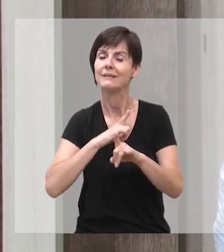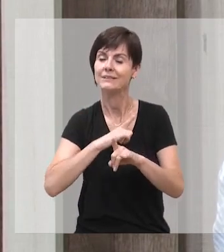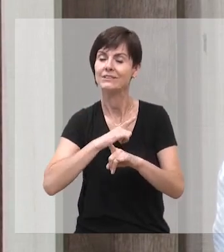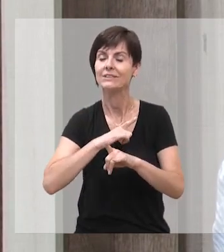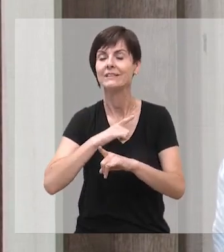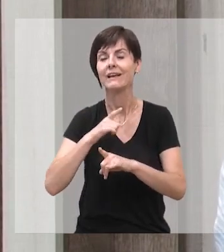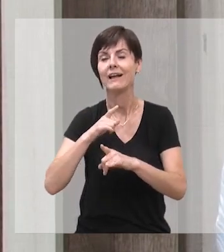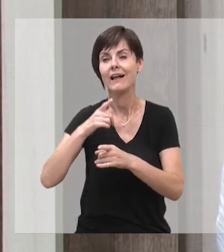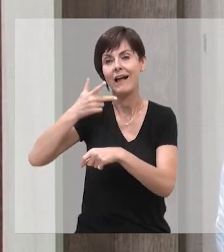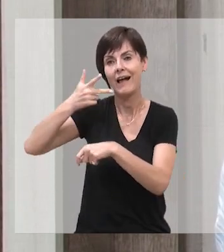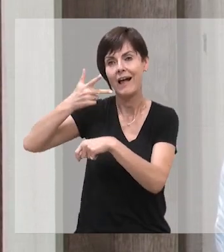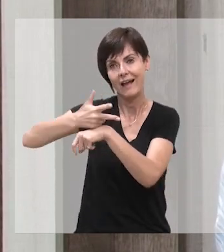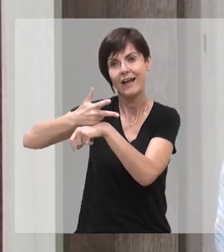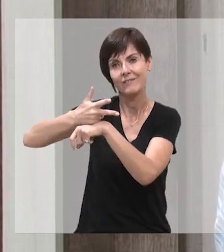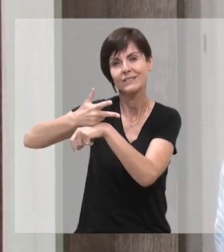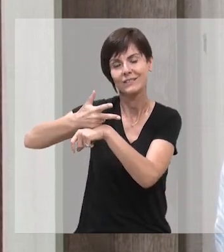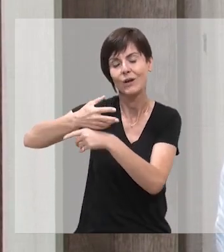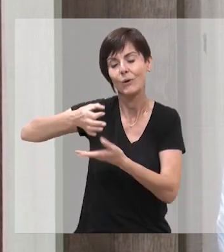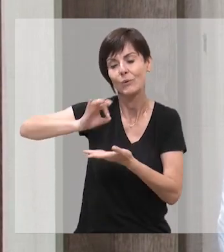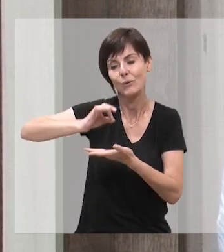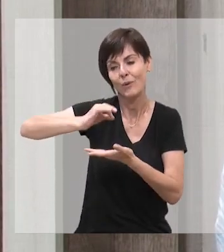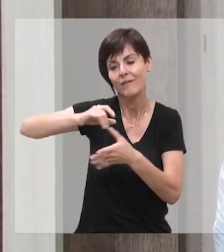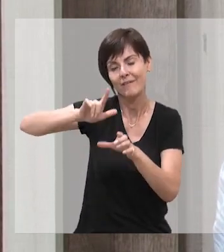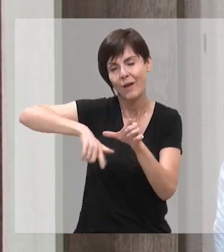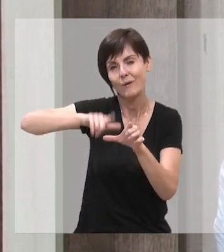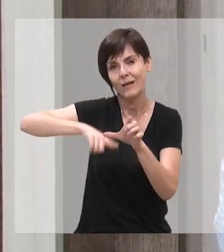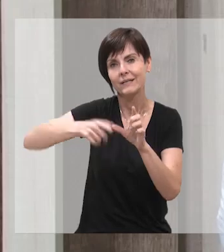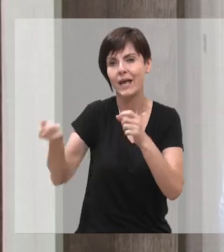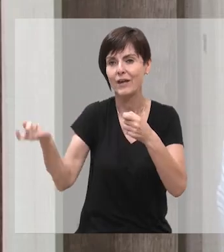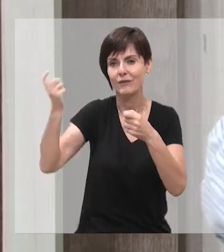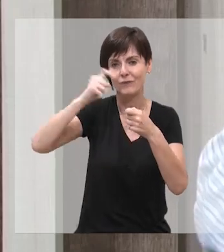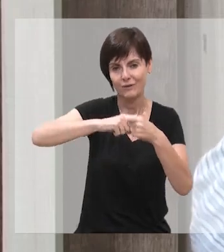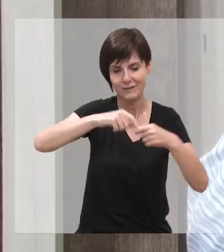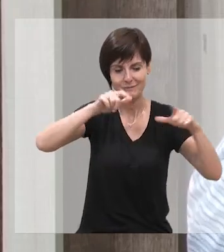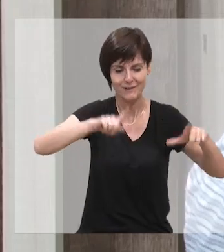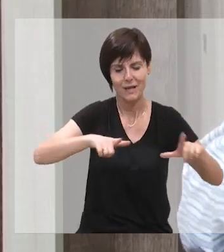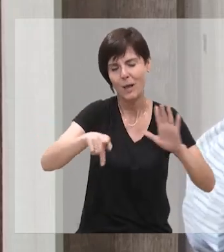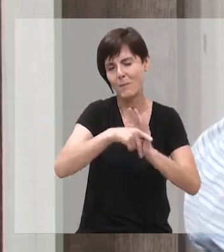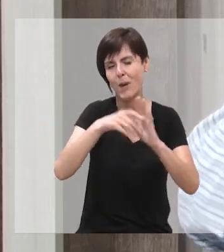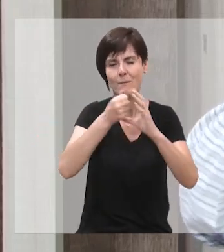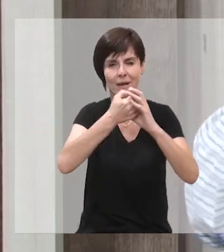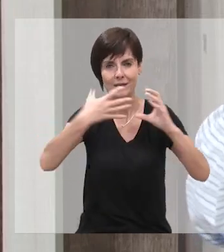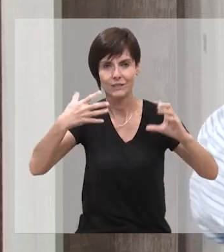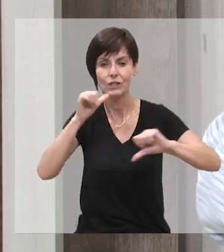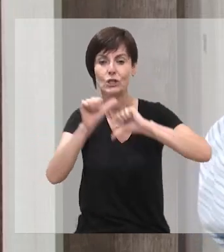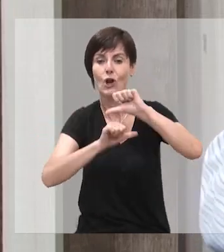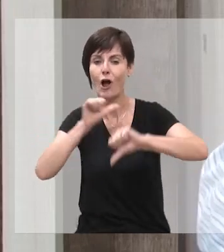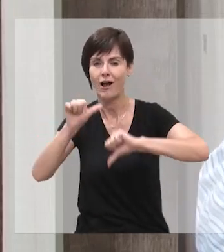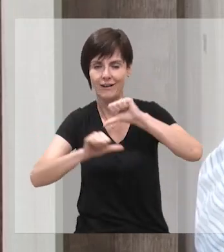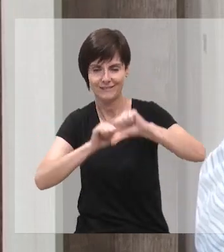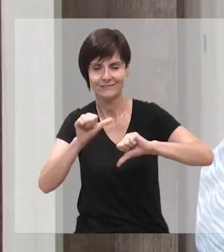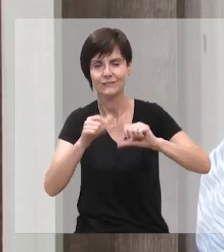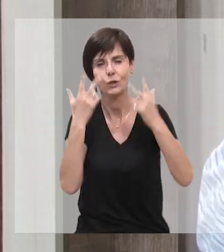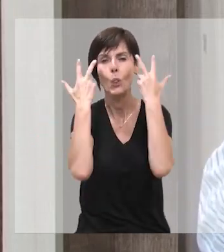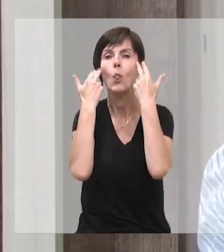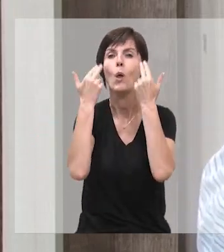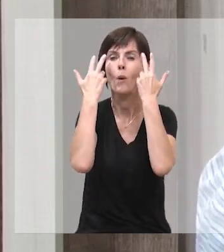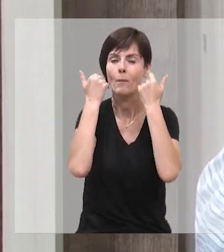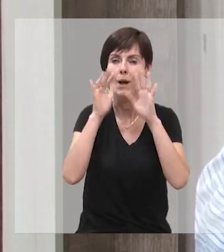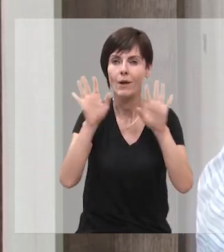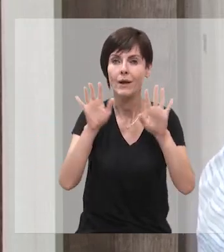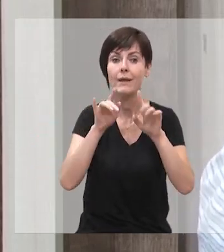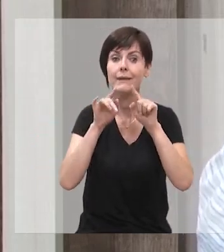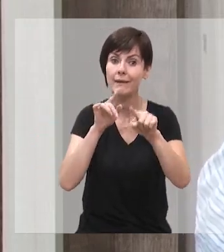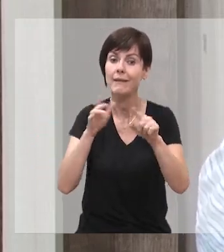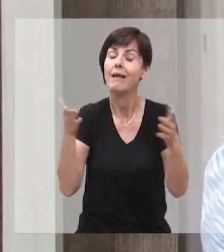sediava as gravações aqui do Café Coletes, aí voltamos para o estúdio, enfim, os programas têm essas características de volta e meia serem mudadas,